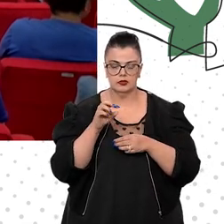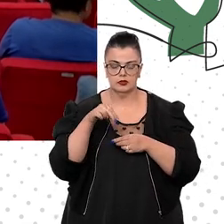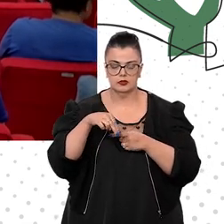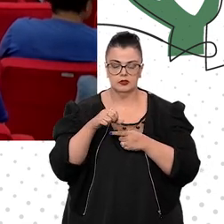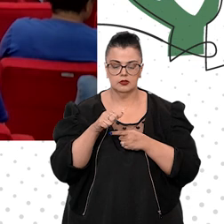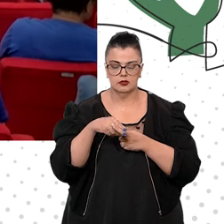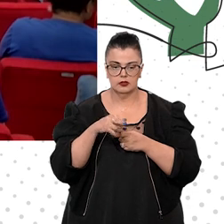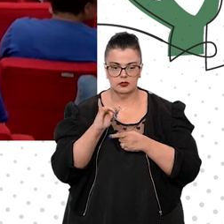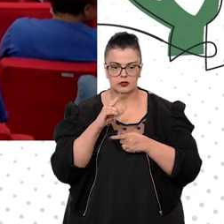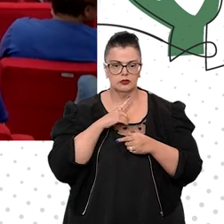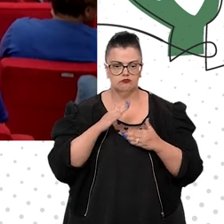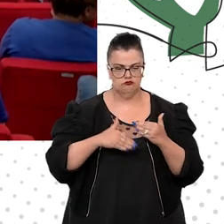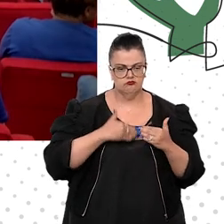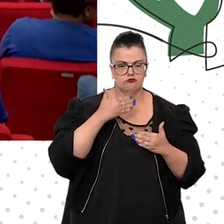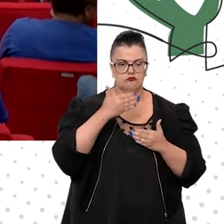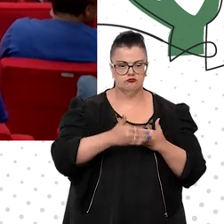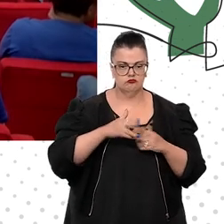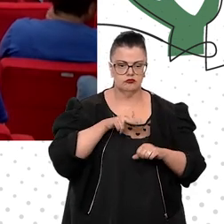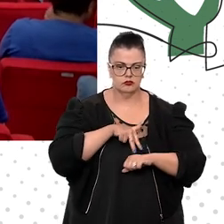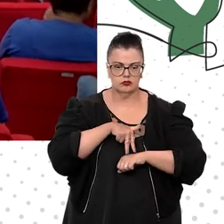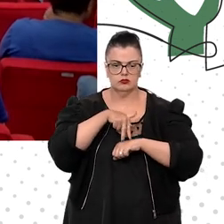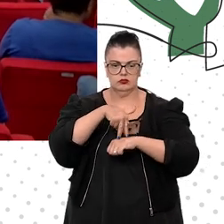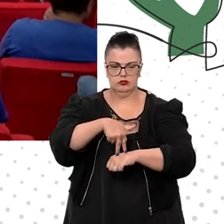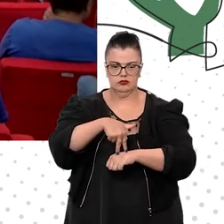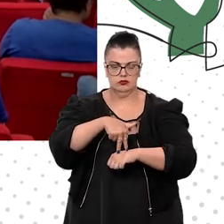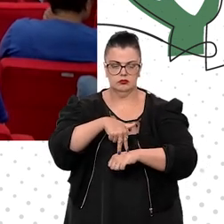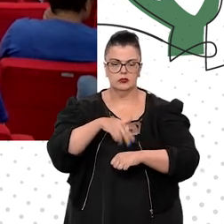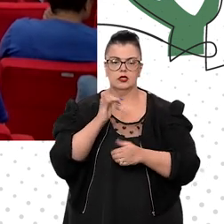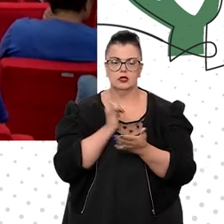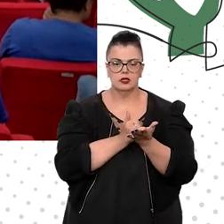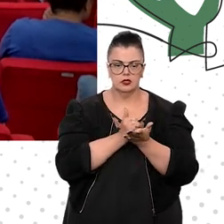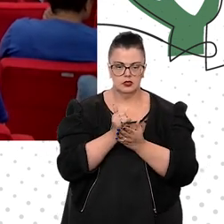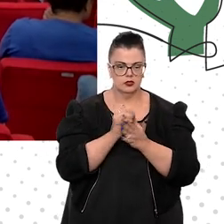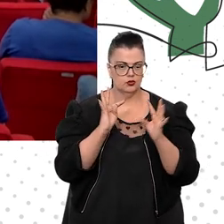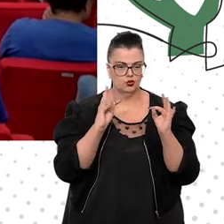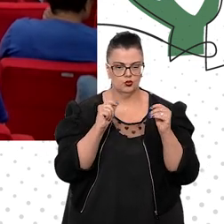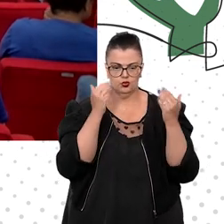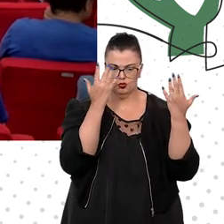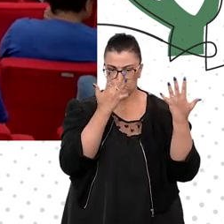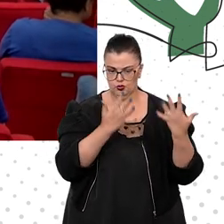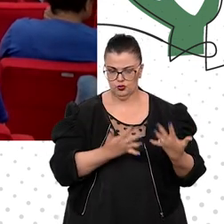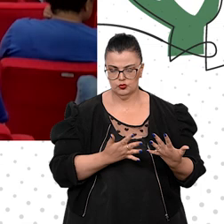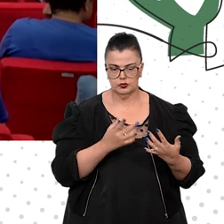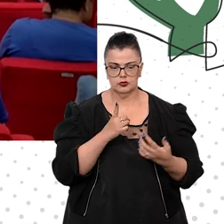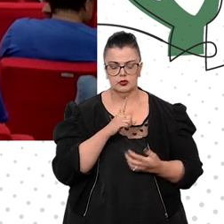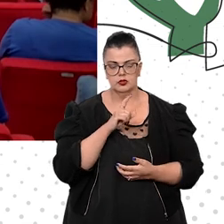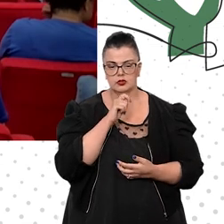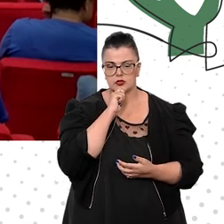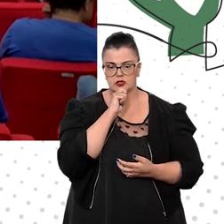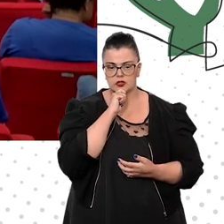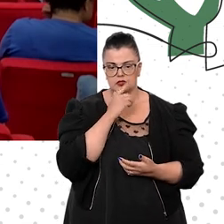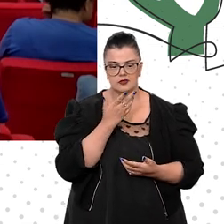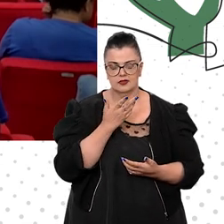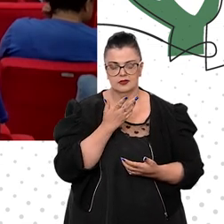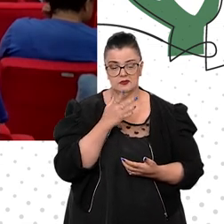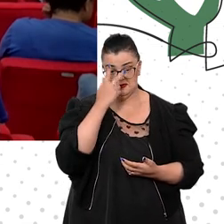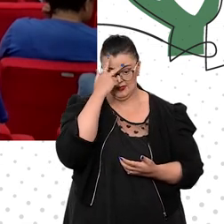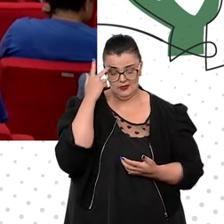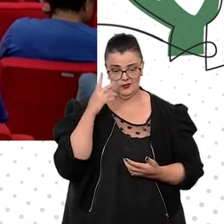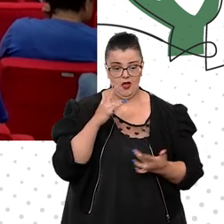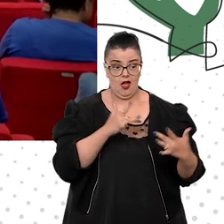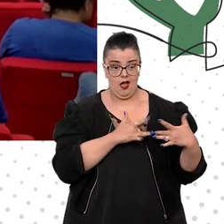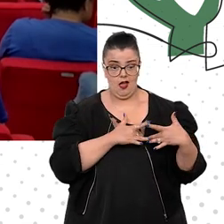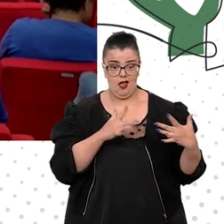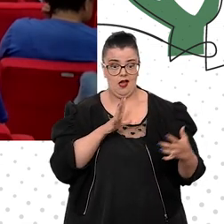à frente dessas iniciativas todas. E não há ninguém mais apaixonado por essa